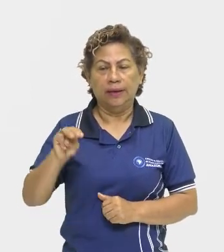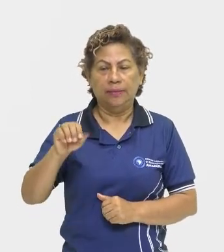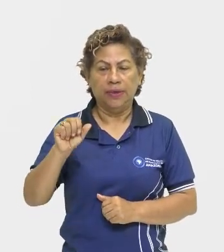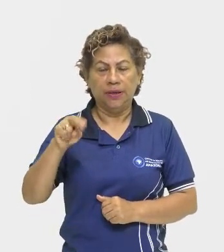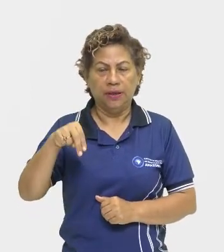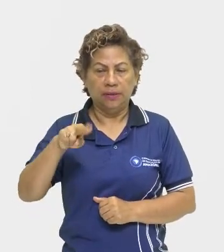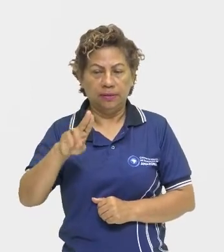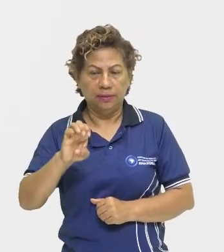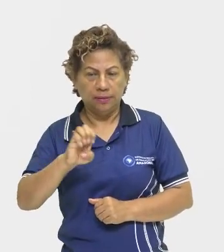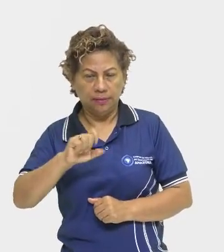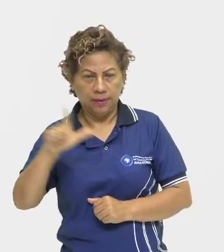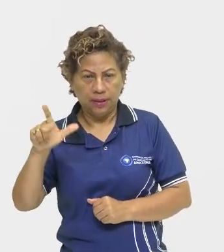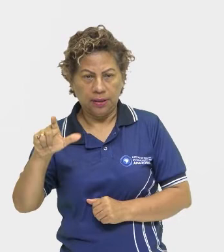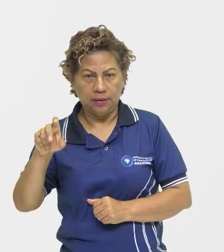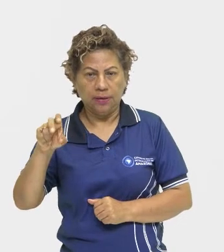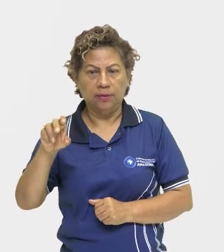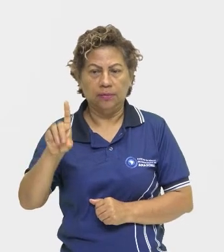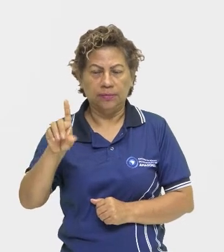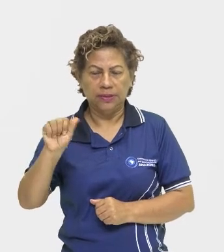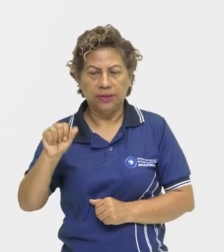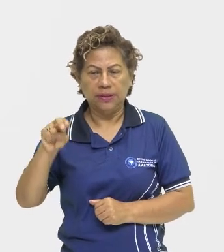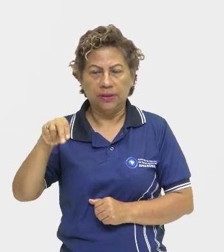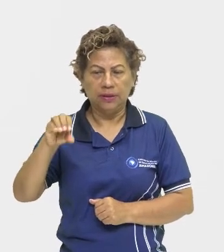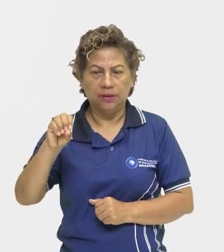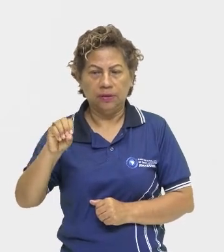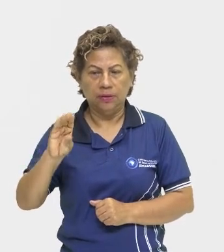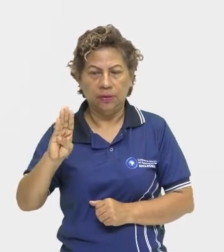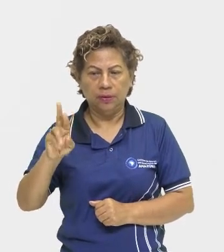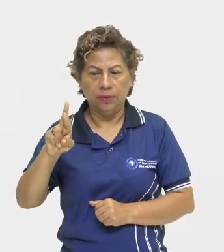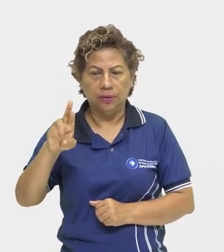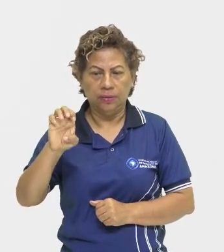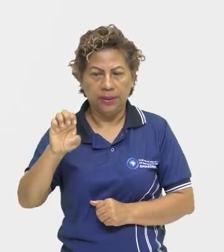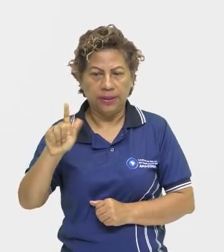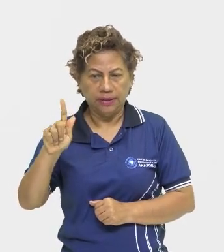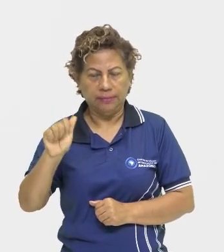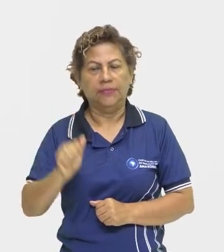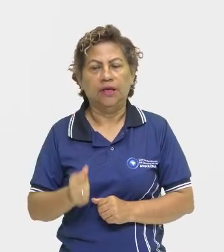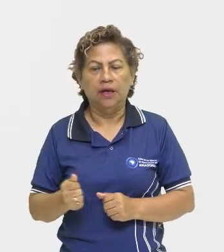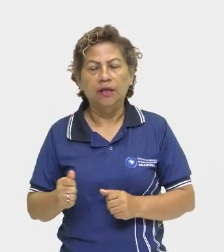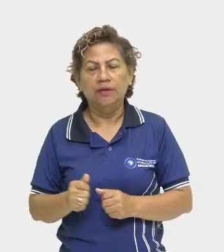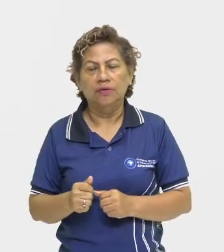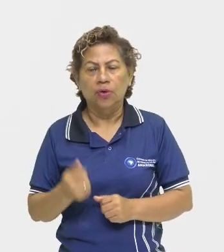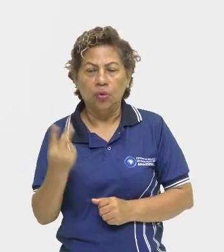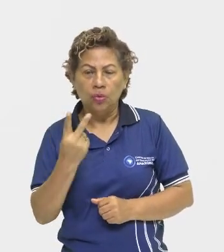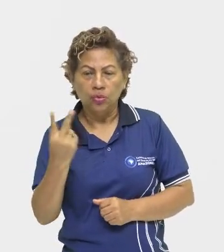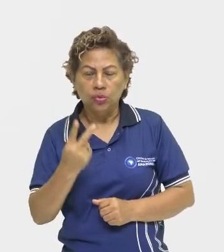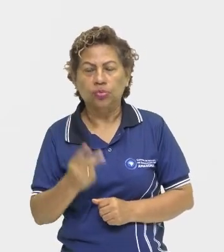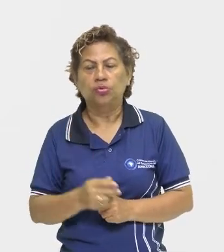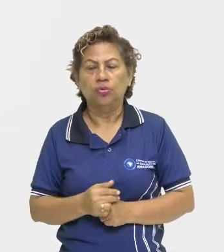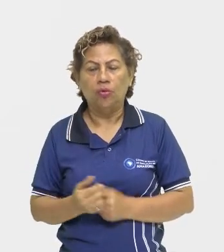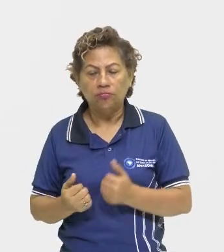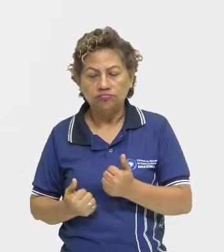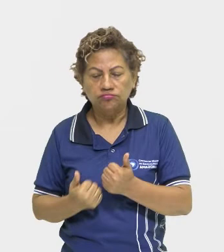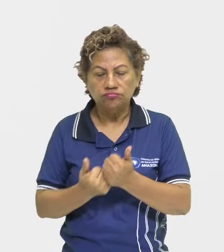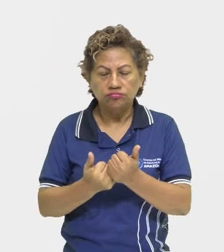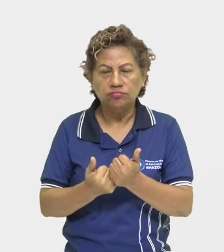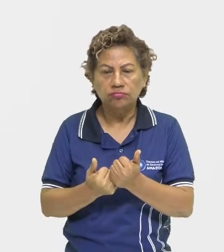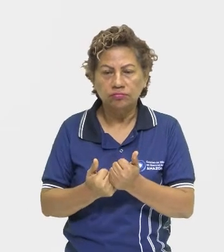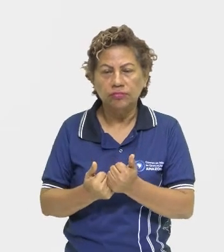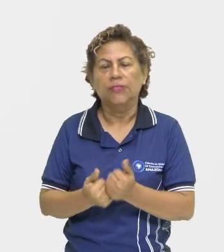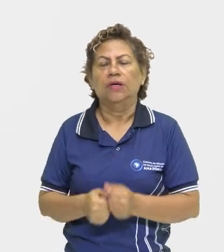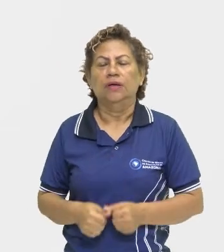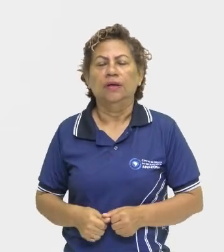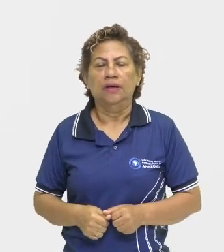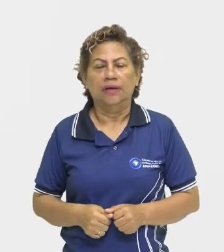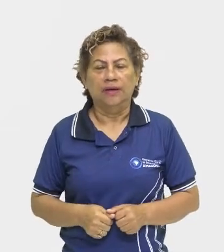porém, ele veio com a missão, objetivo de ajudar o padre Manoel da Nóbrega. Ele fez o quê? Alfabetizou